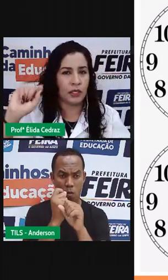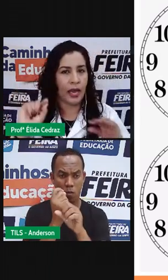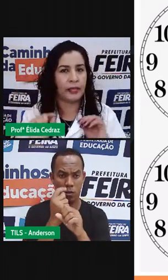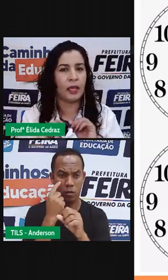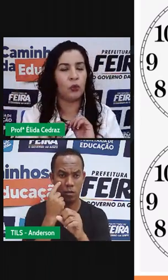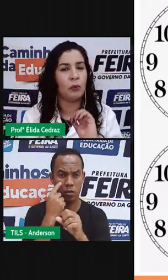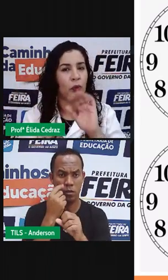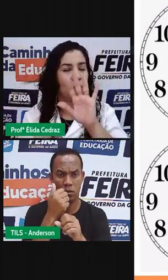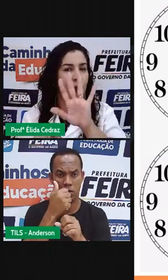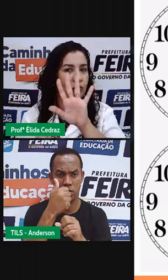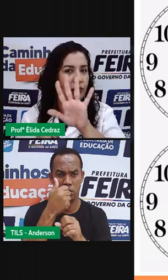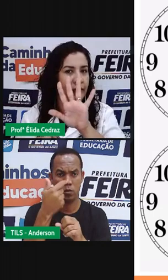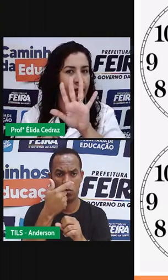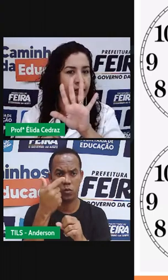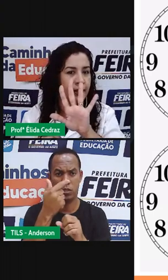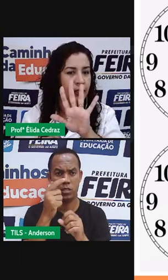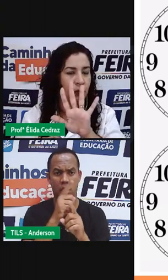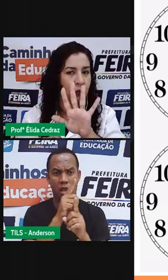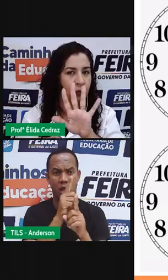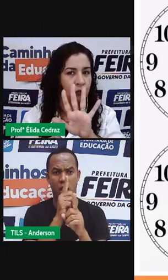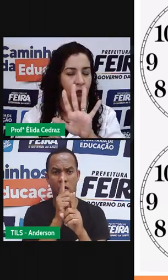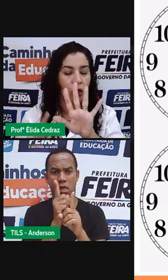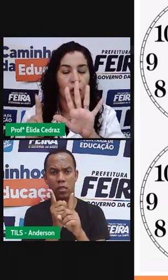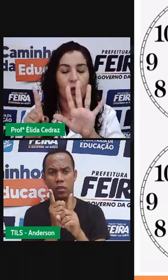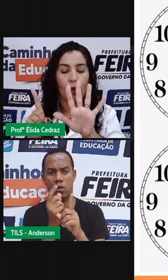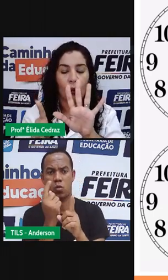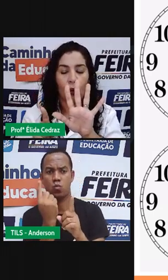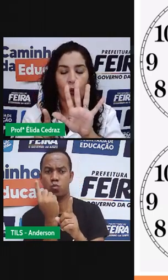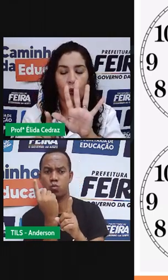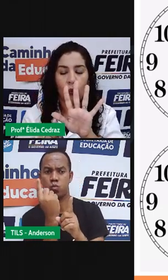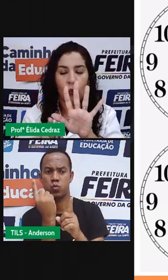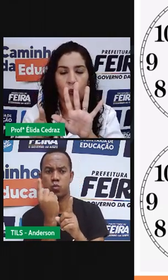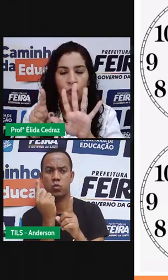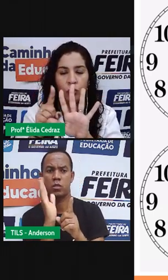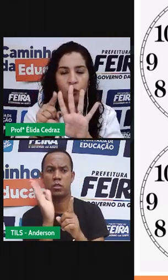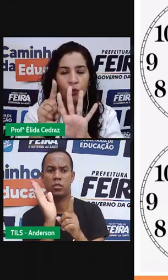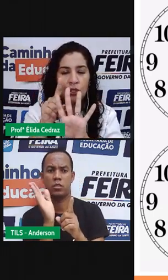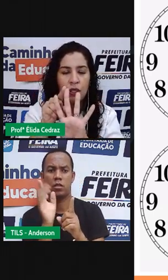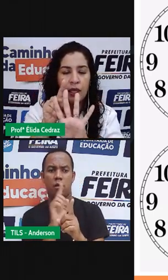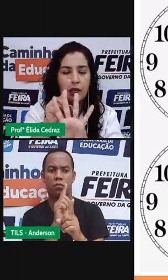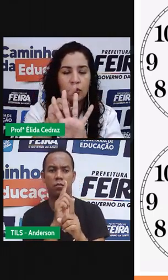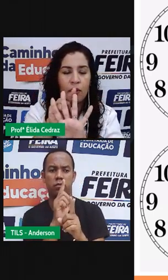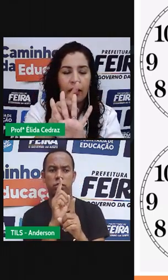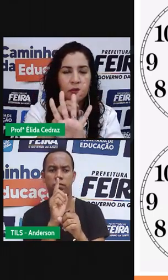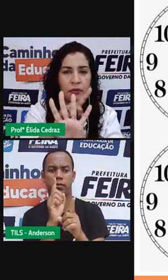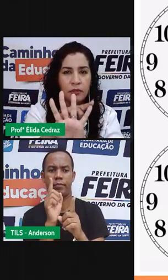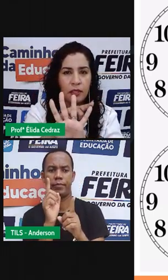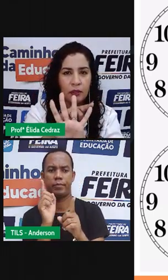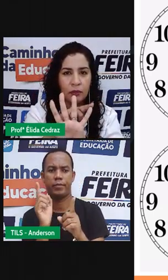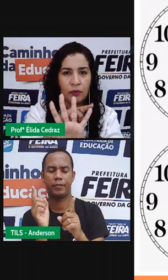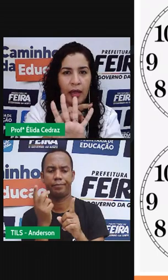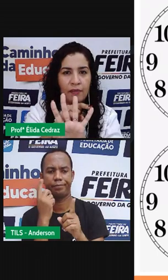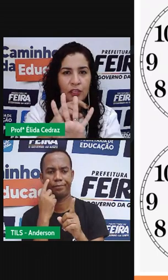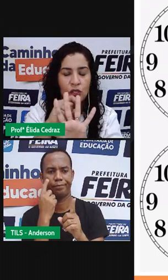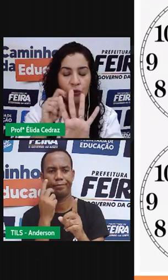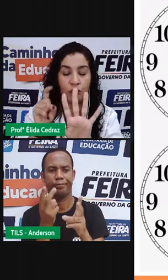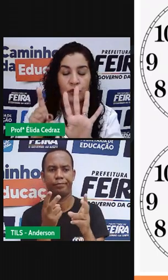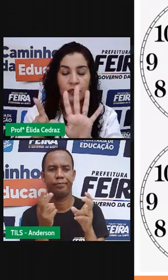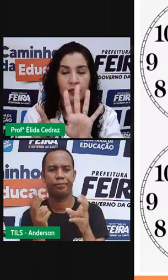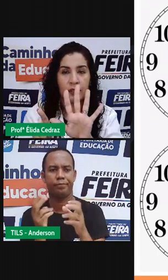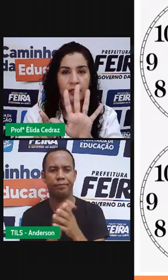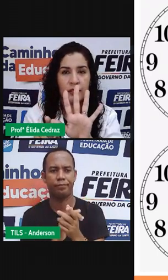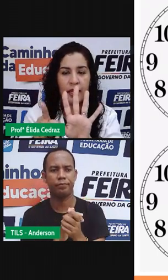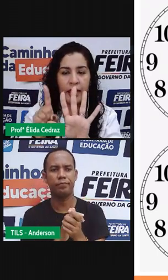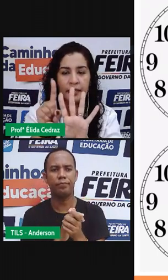doze até o número um, vai ter cinco. Um, dois, três, quatro, cinco. Aí, vem de